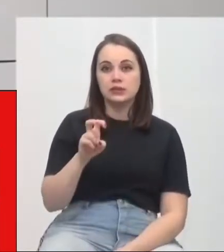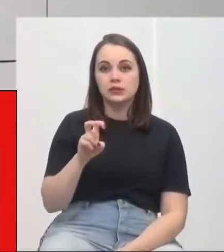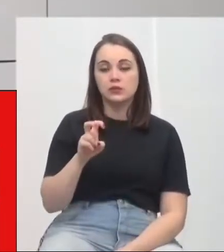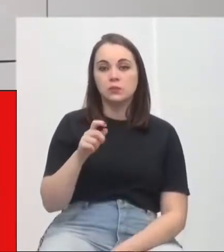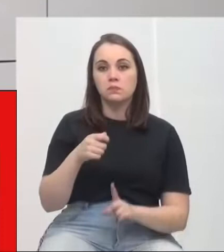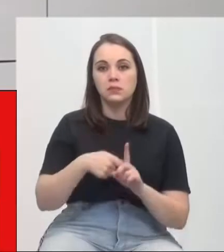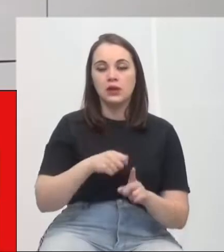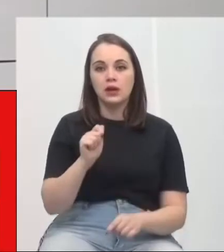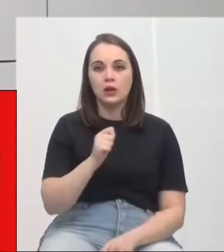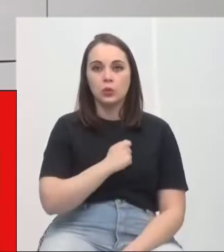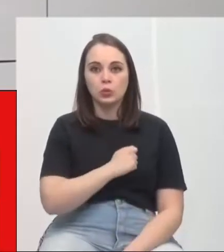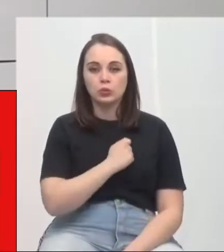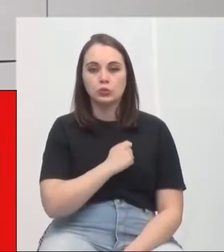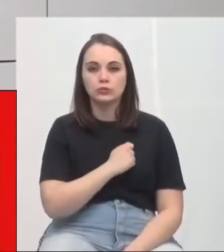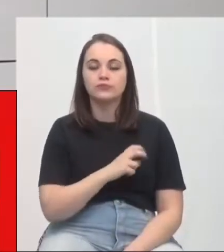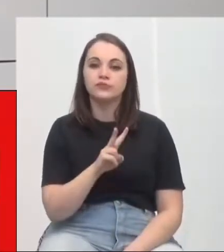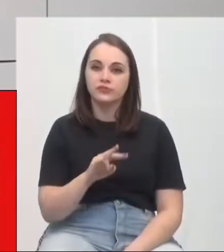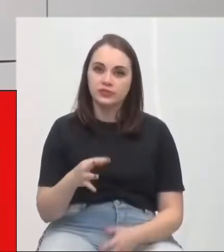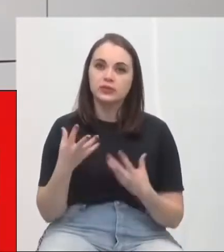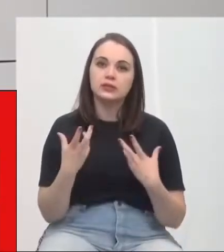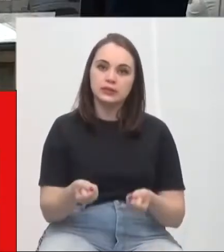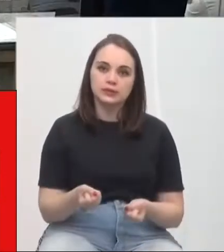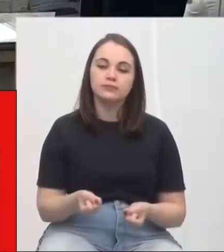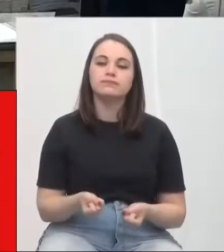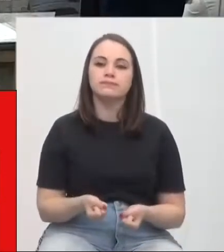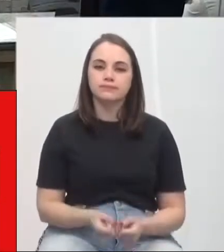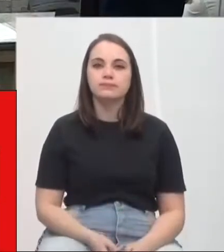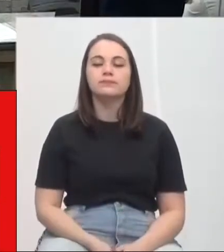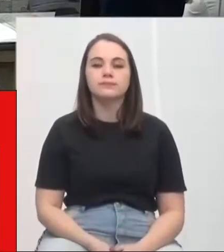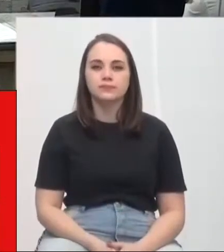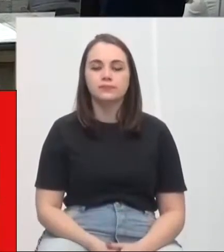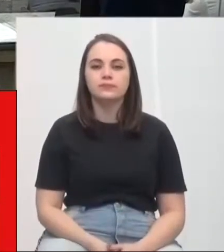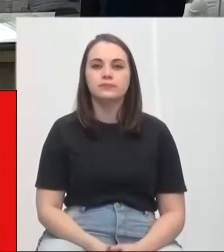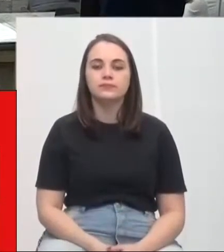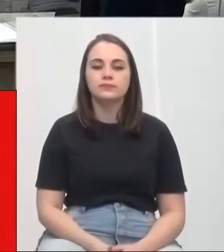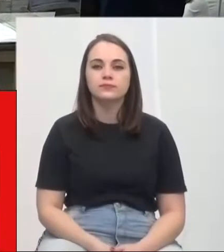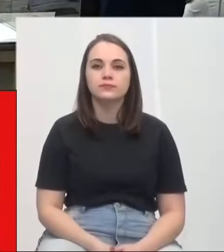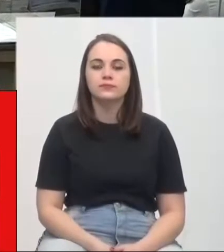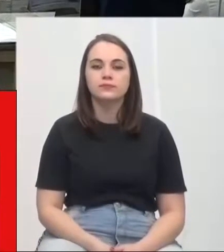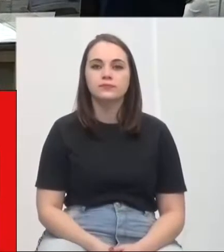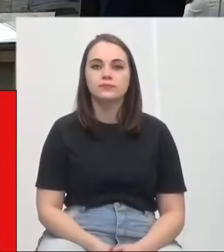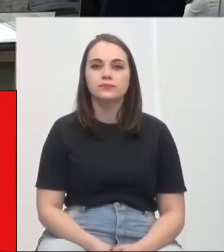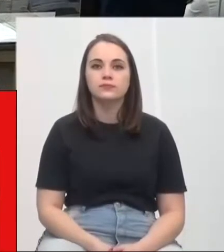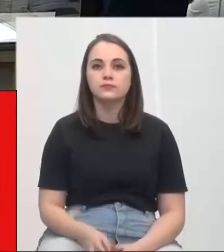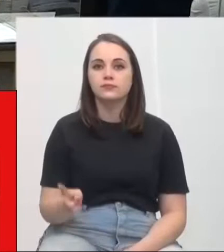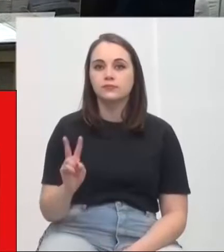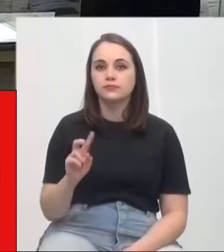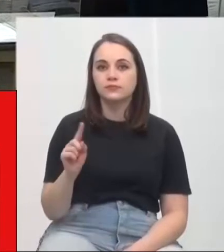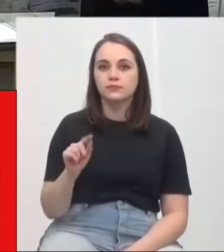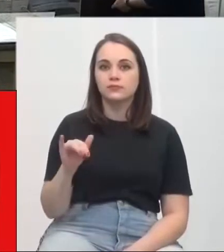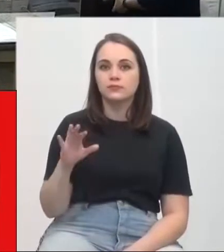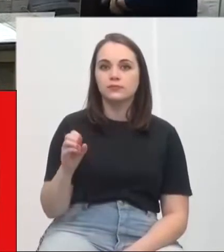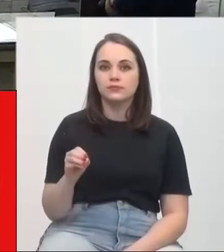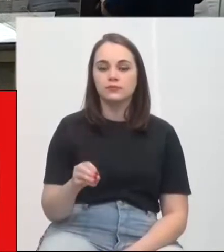horas. Atendido e plano, silêncio. Ok. Obrigado. Com a palavra o vereador Zairon Casagrande.